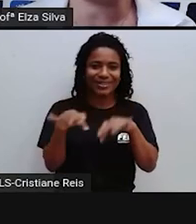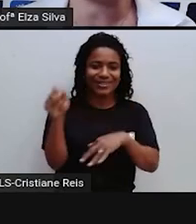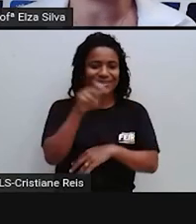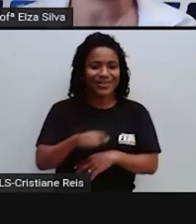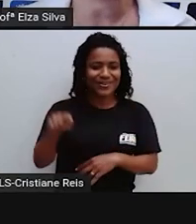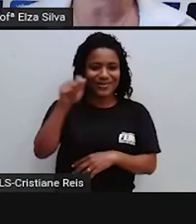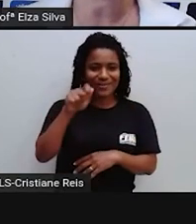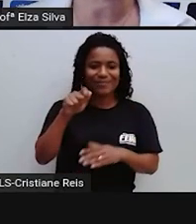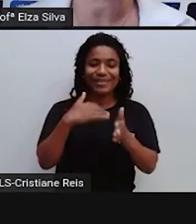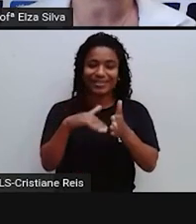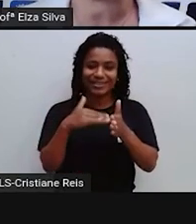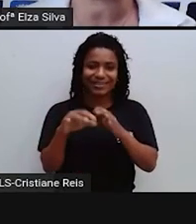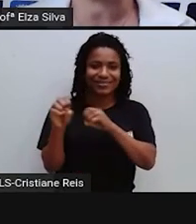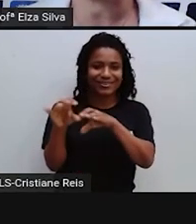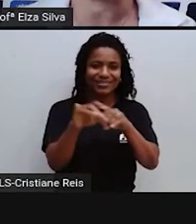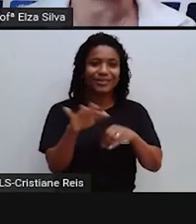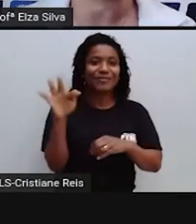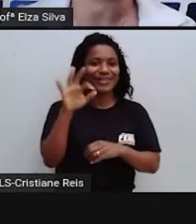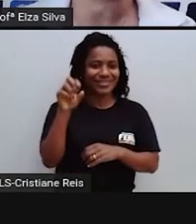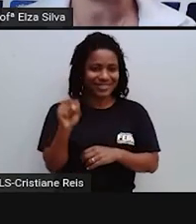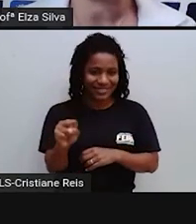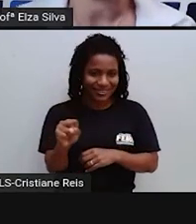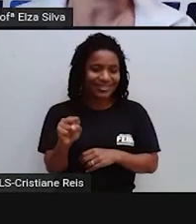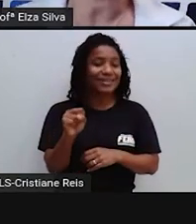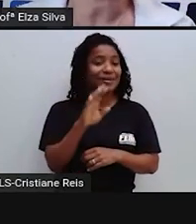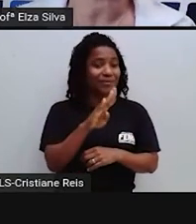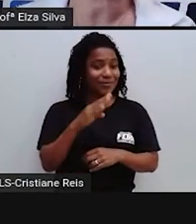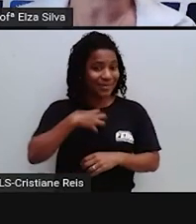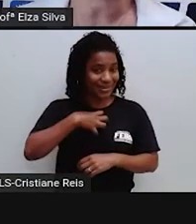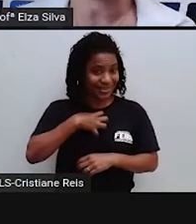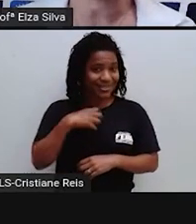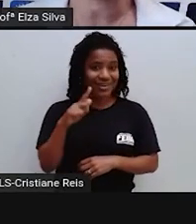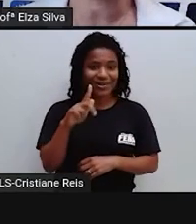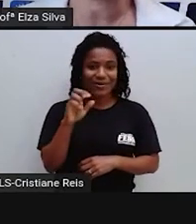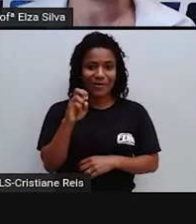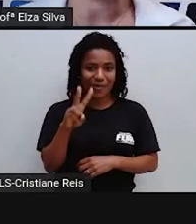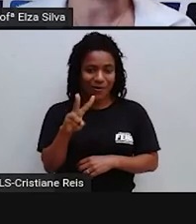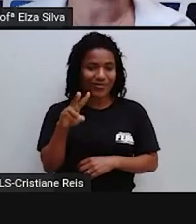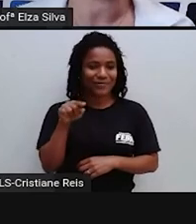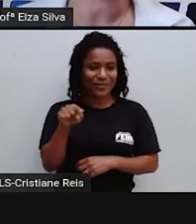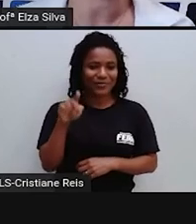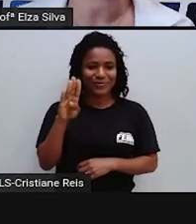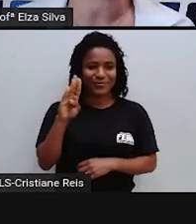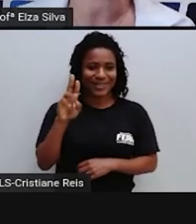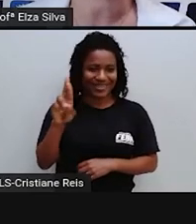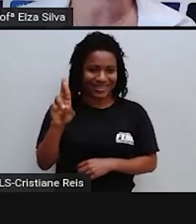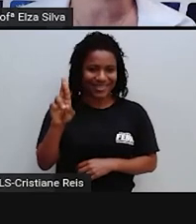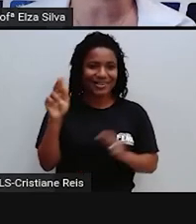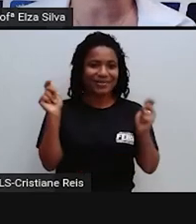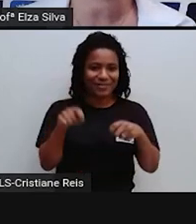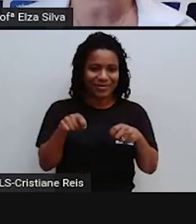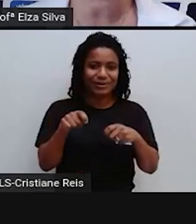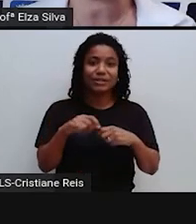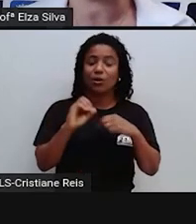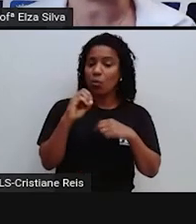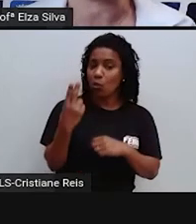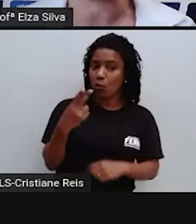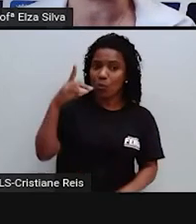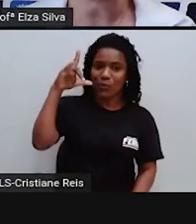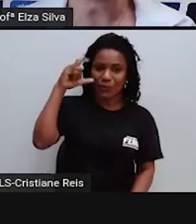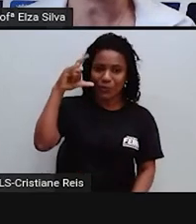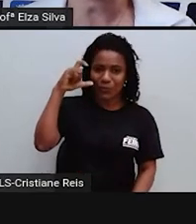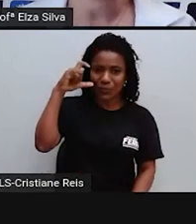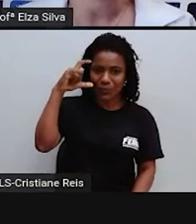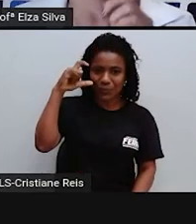.va.gov.br Ou então Para o Instagram Arroba Caminhos da Educação TV